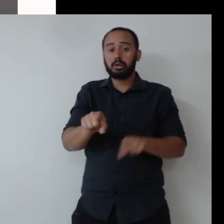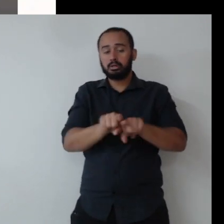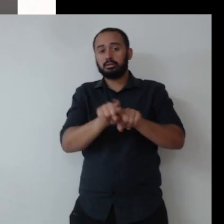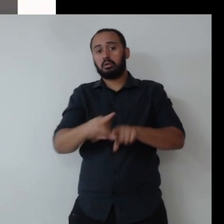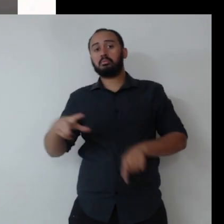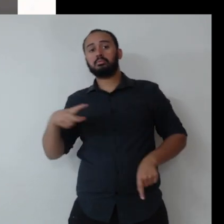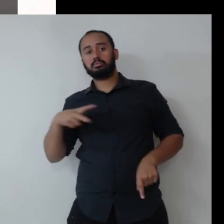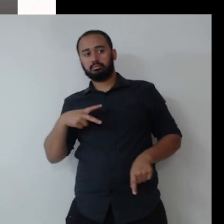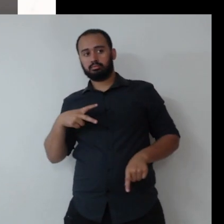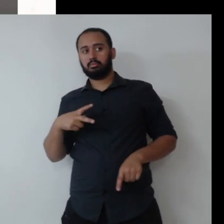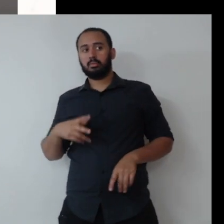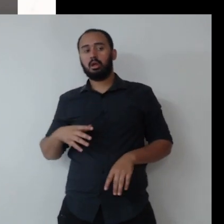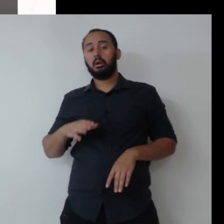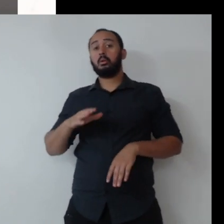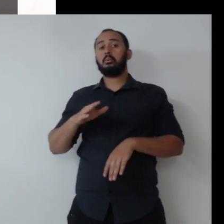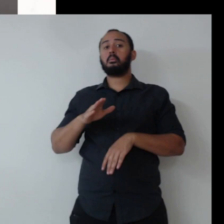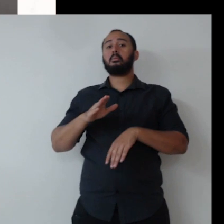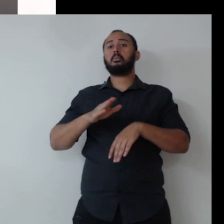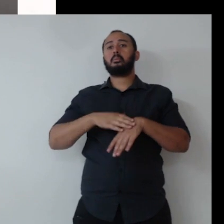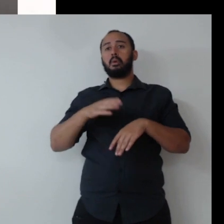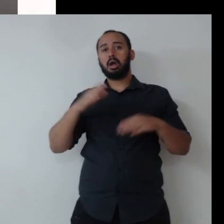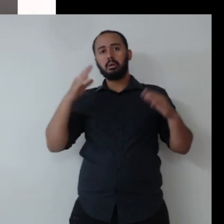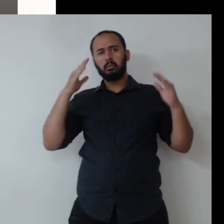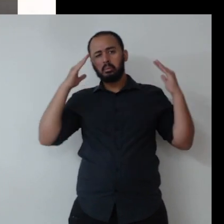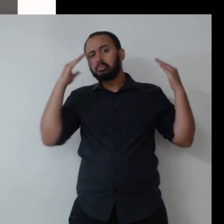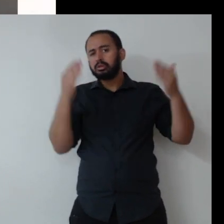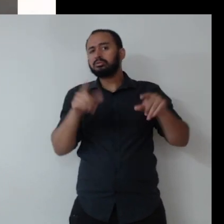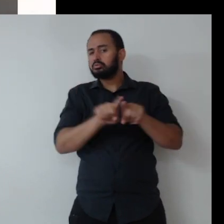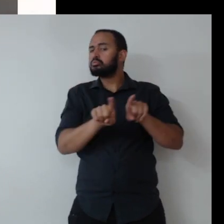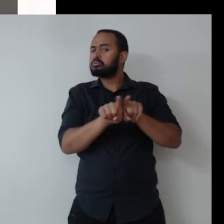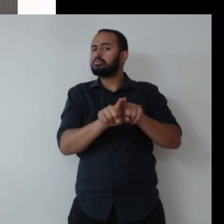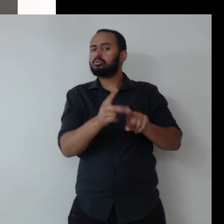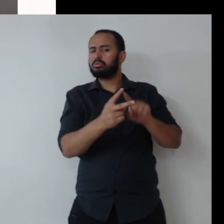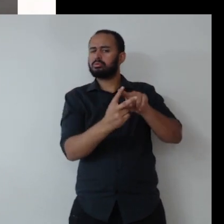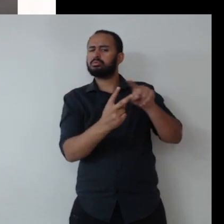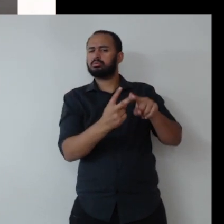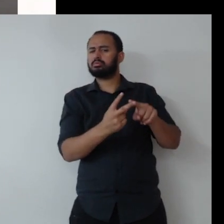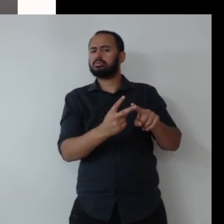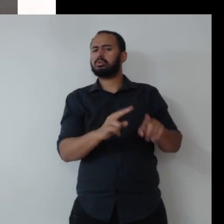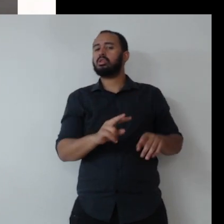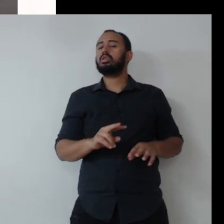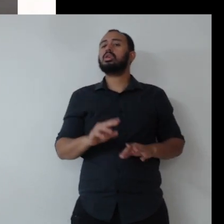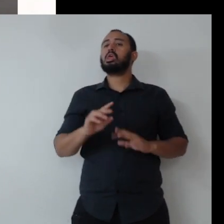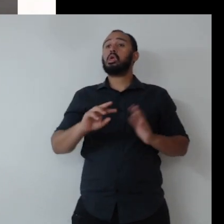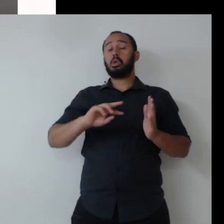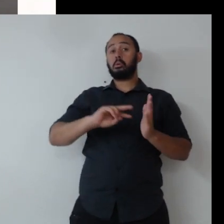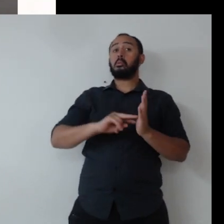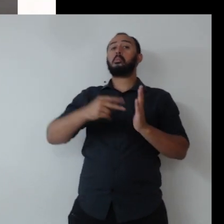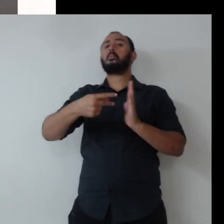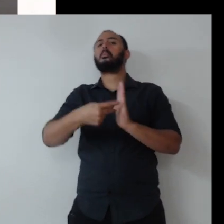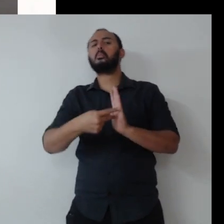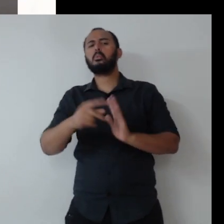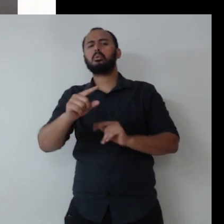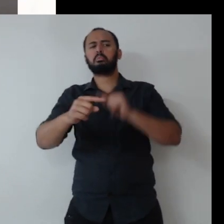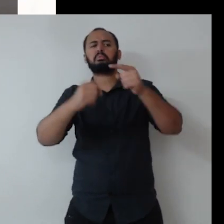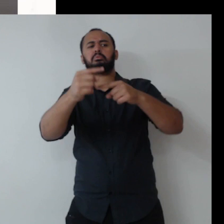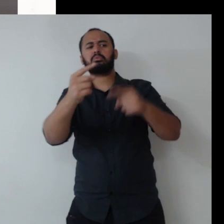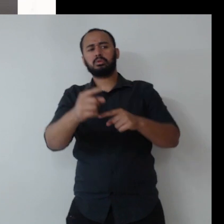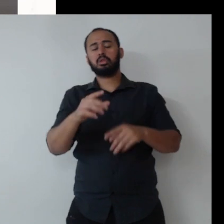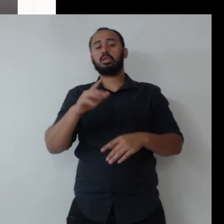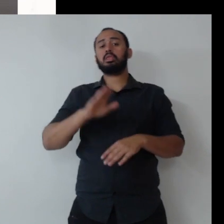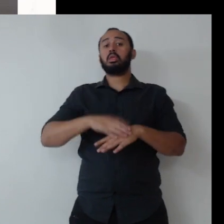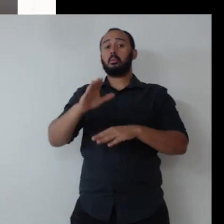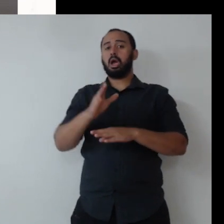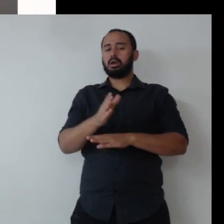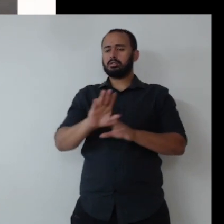privado, mas ela foi feita pensando dessa forma. Aí, sim, os desdobramentos dela, aí vão ser, depois vão subir, surgir